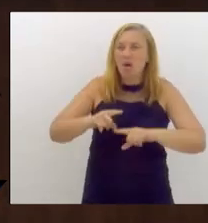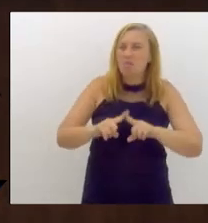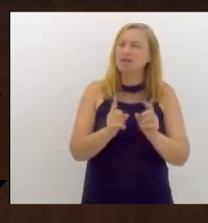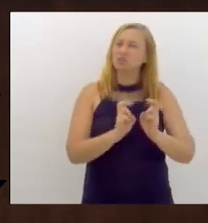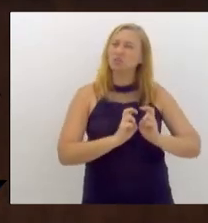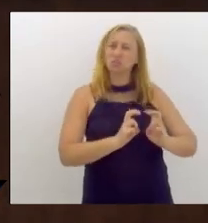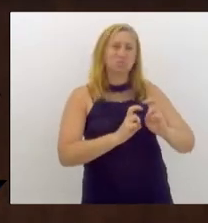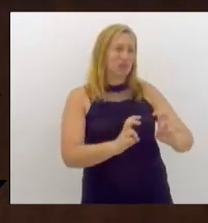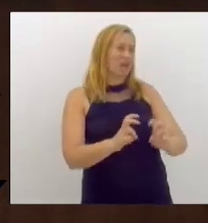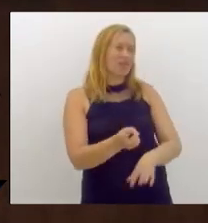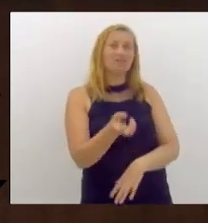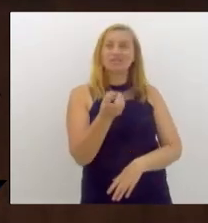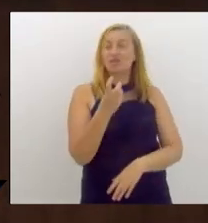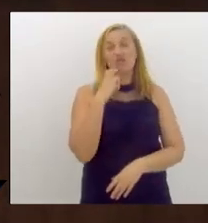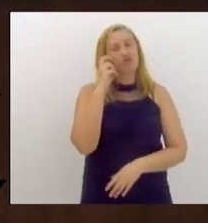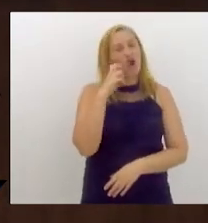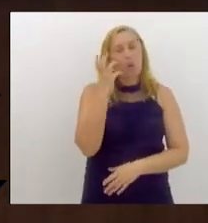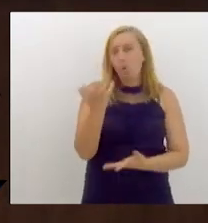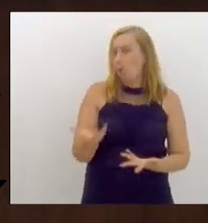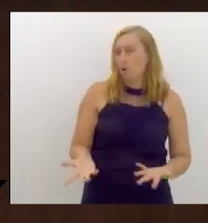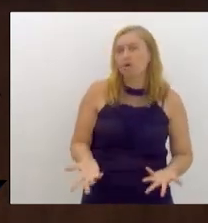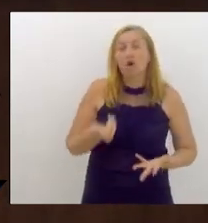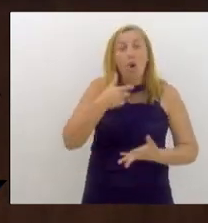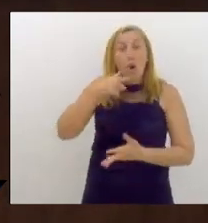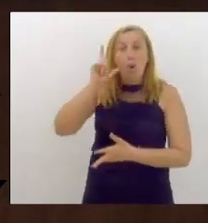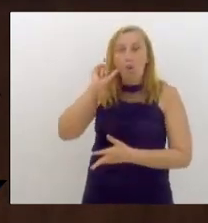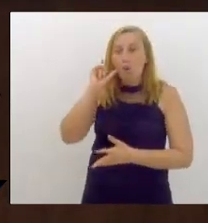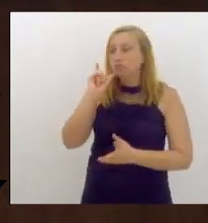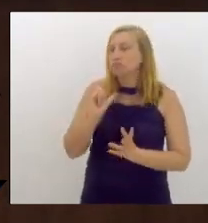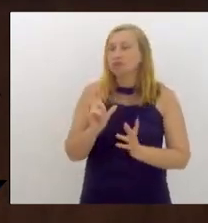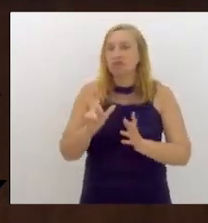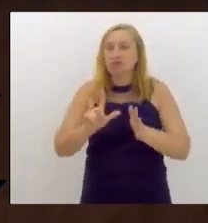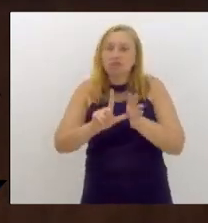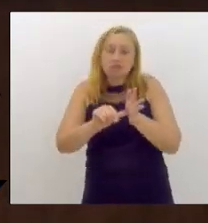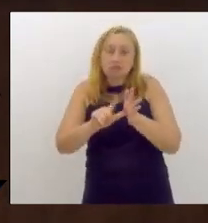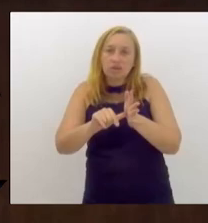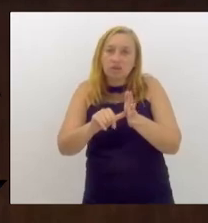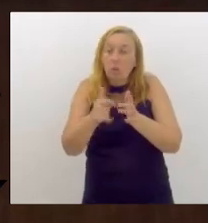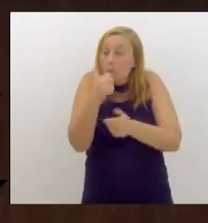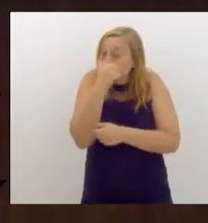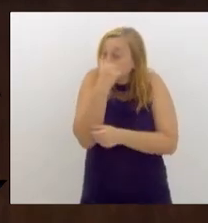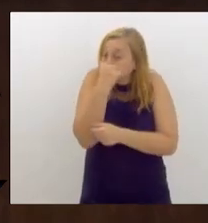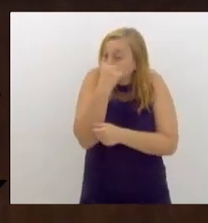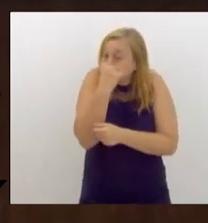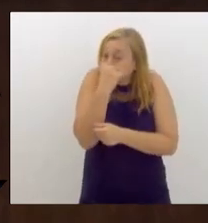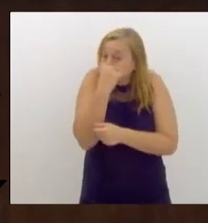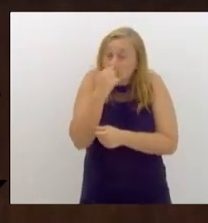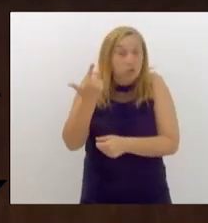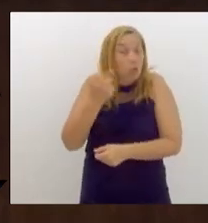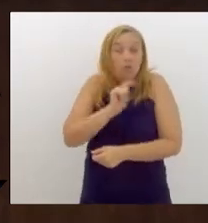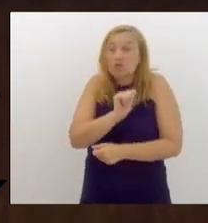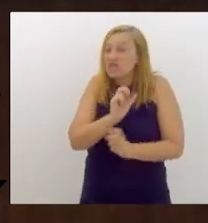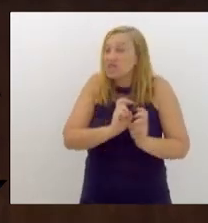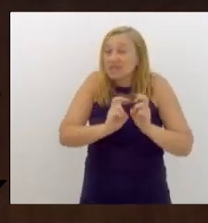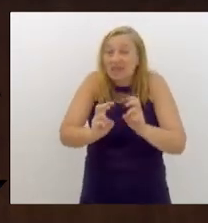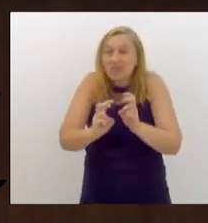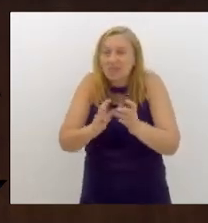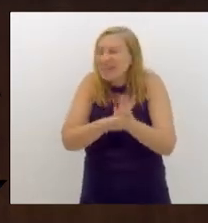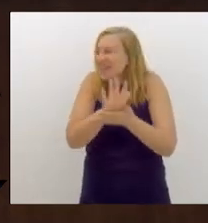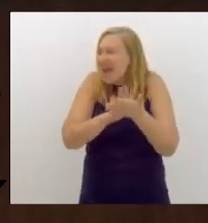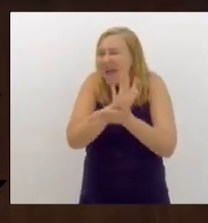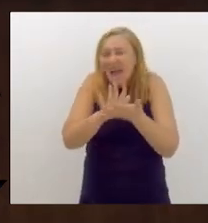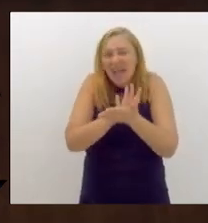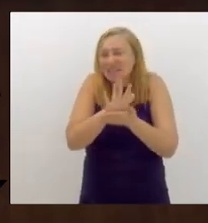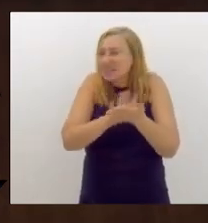da supervia é uma vergonha. Ontem, a central do Brasil estava lotada, porque a população não conseguia pegar nenhum trem para ramal nenhum,